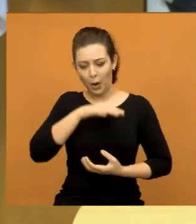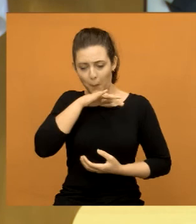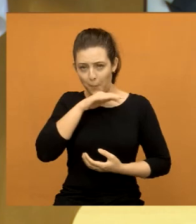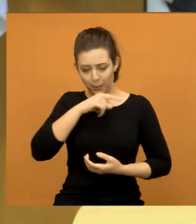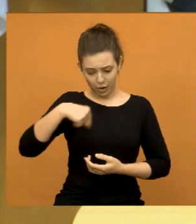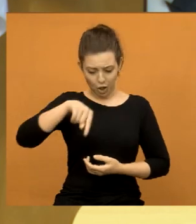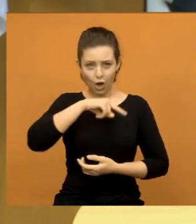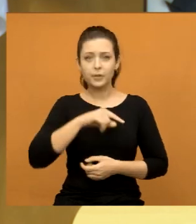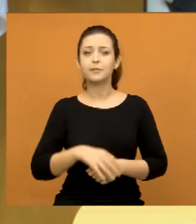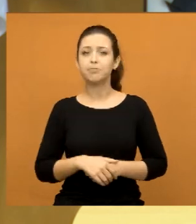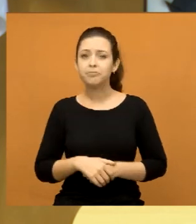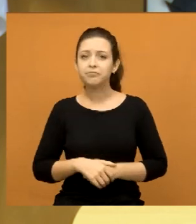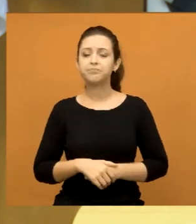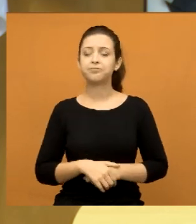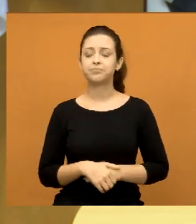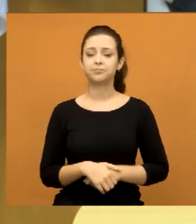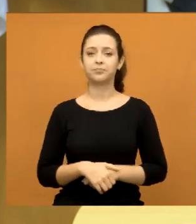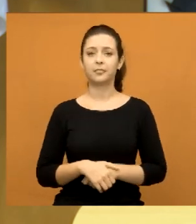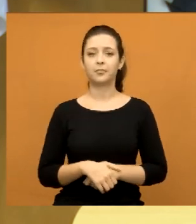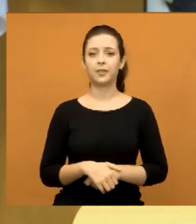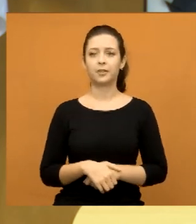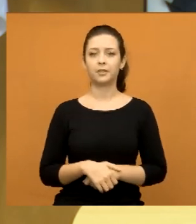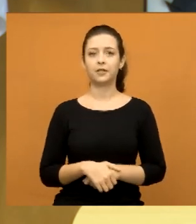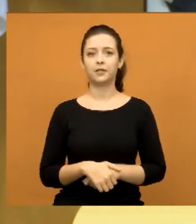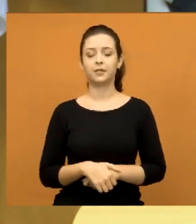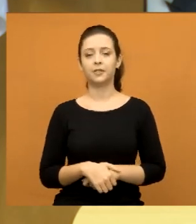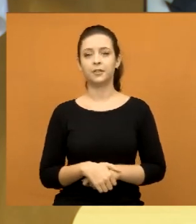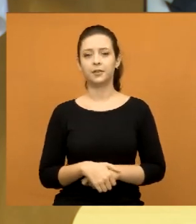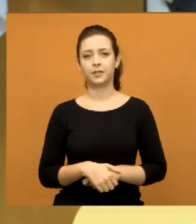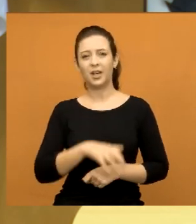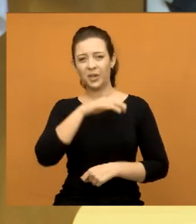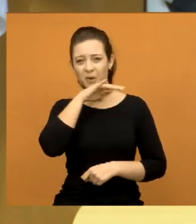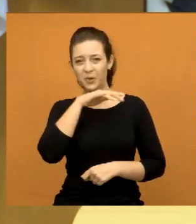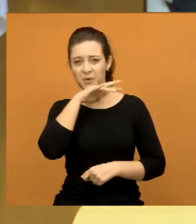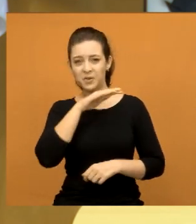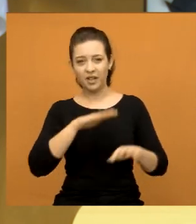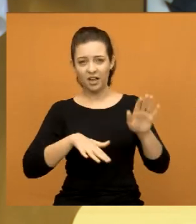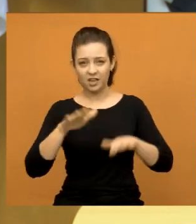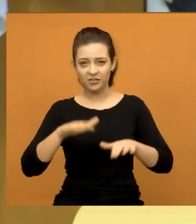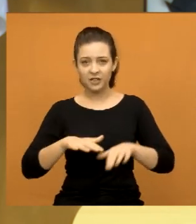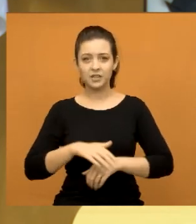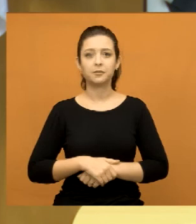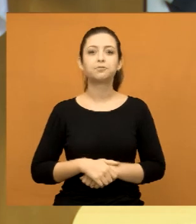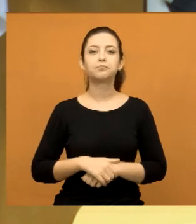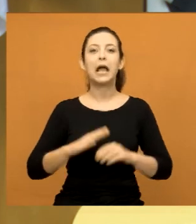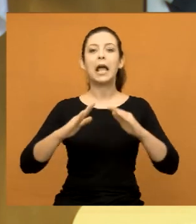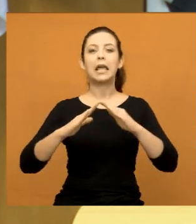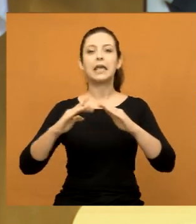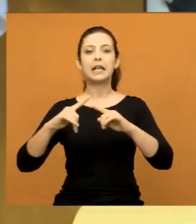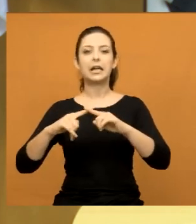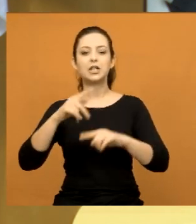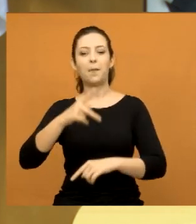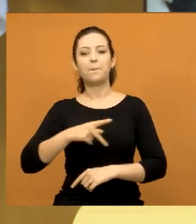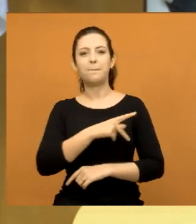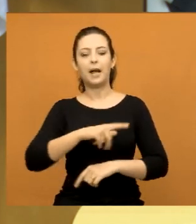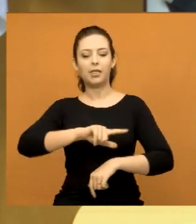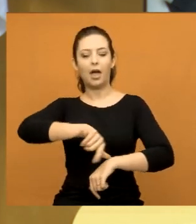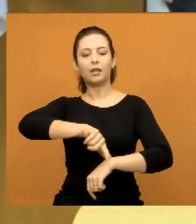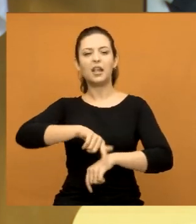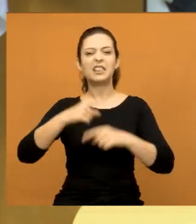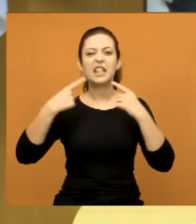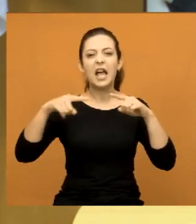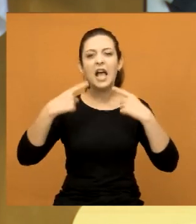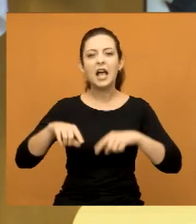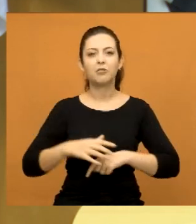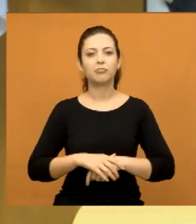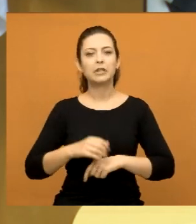mesmo, nós mesmo estamos se aclamando com nós. Agora, é ruim você talvez chegar em uma igreja, o padre atrasar, você fica reclamando.